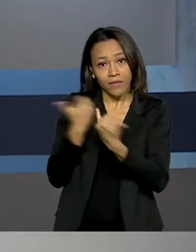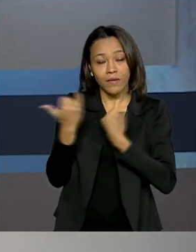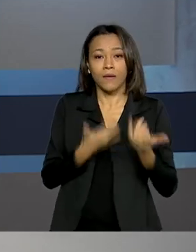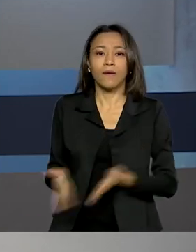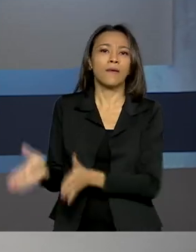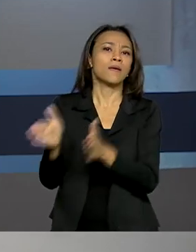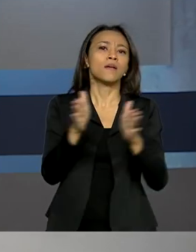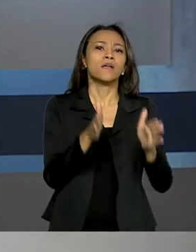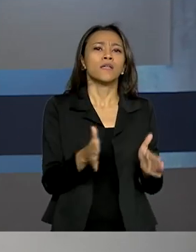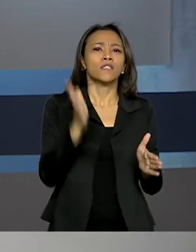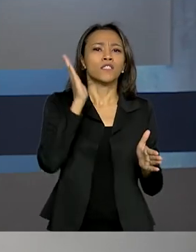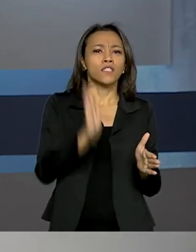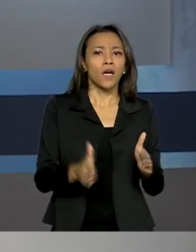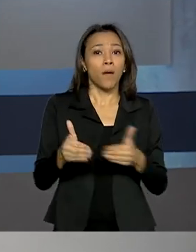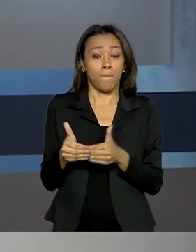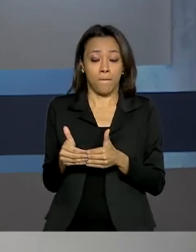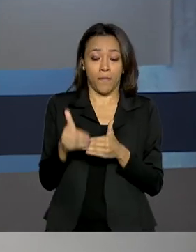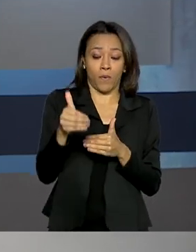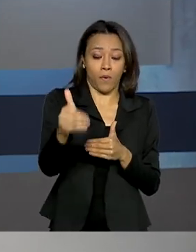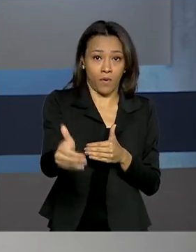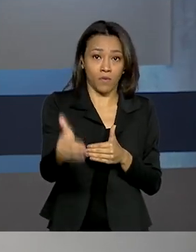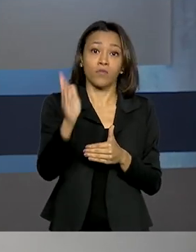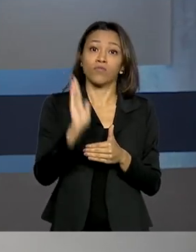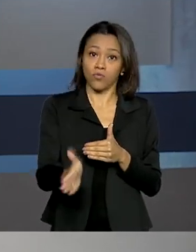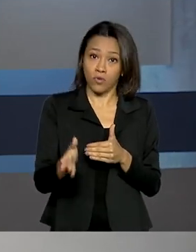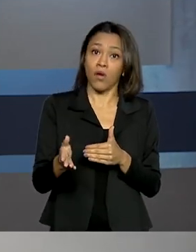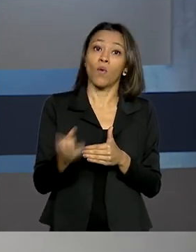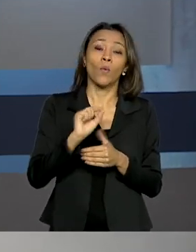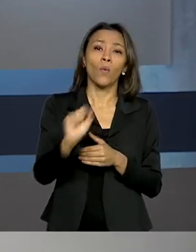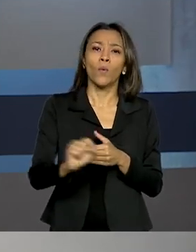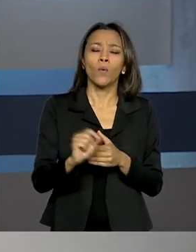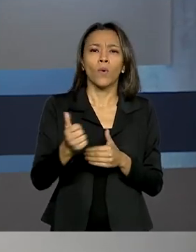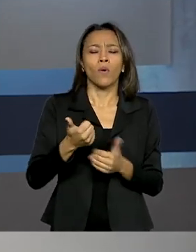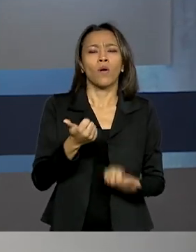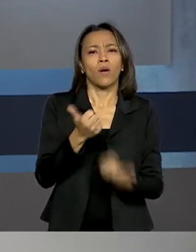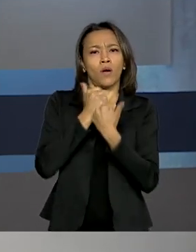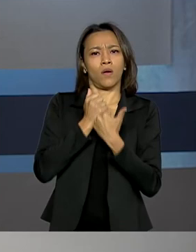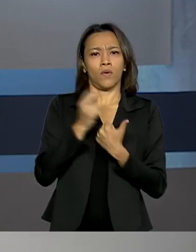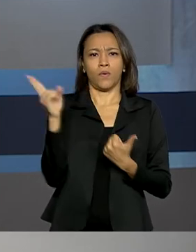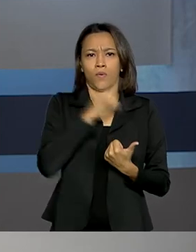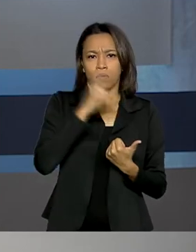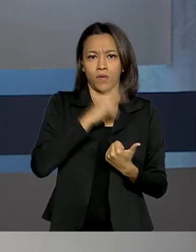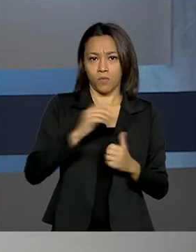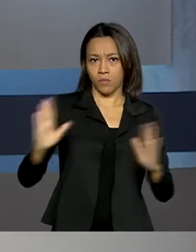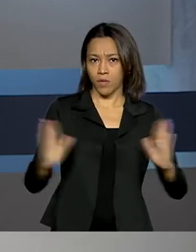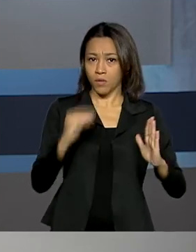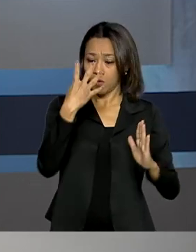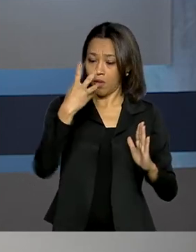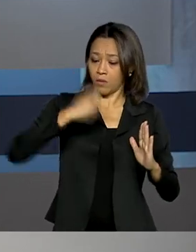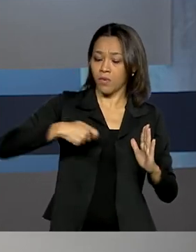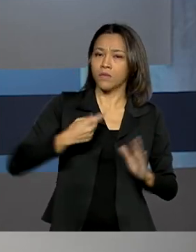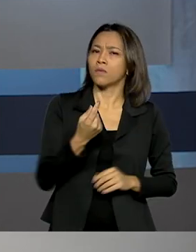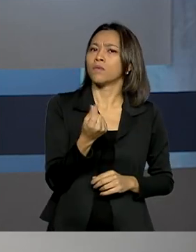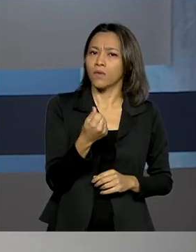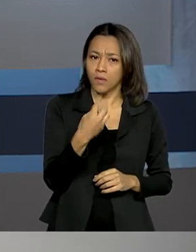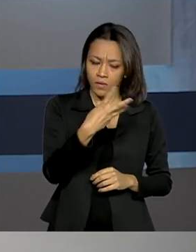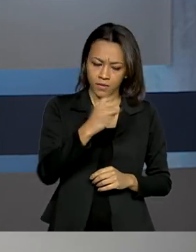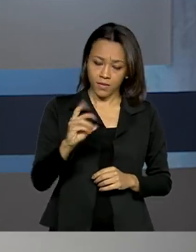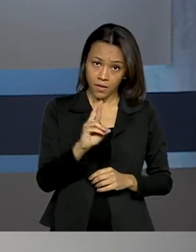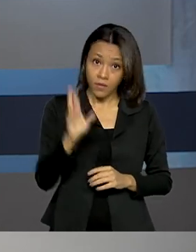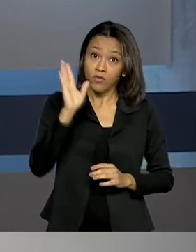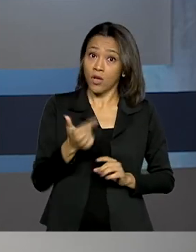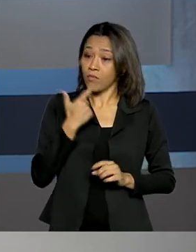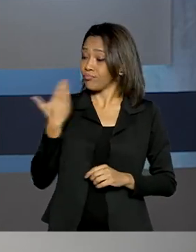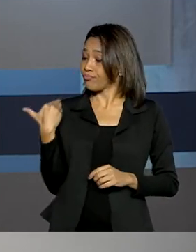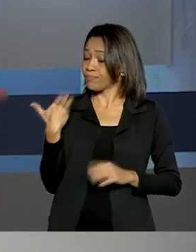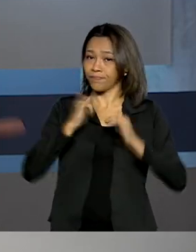E já está valendo a prorrogação do auxílio emergencial por mais quatro meses no valor de 300 reais. O anúncio foi feito pelo